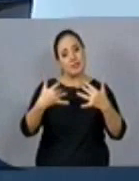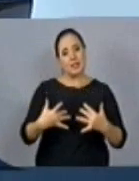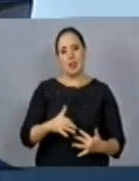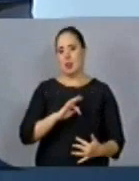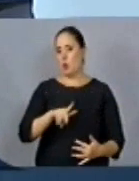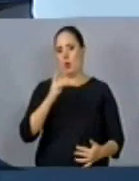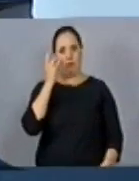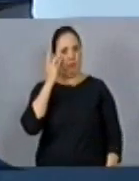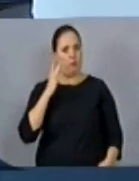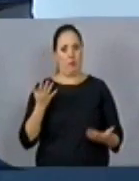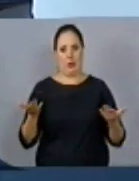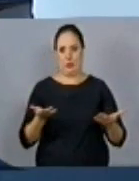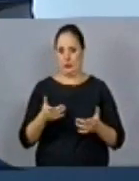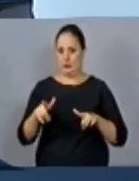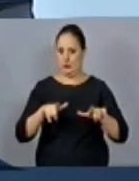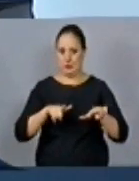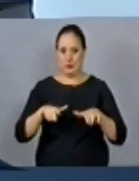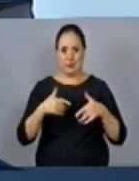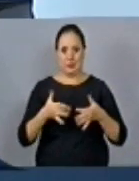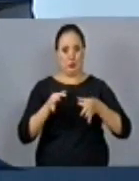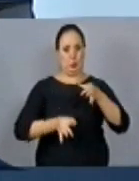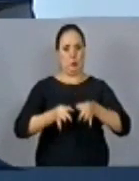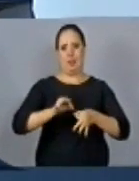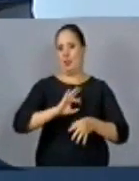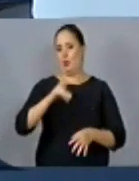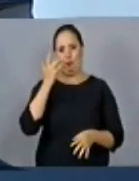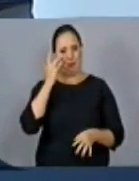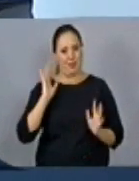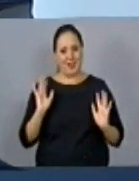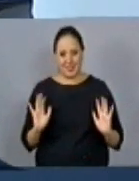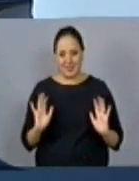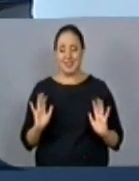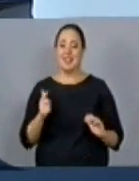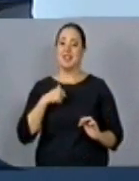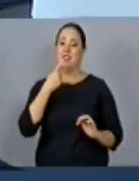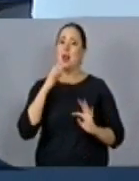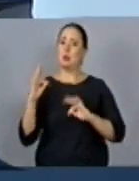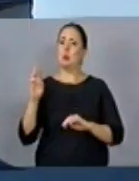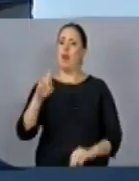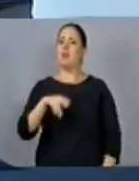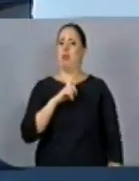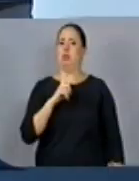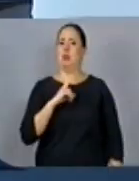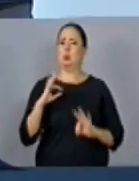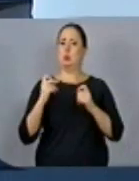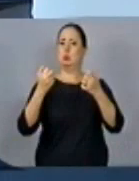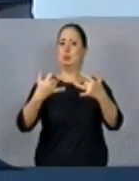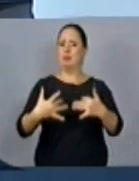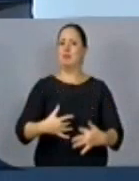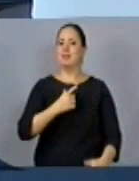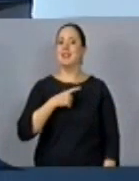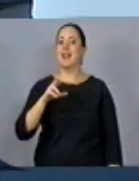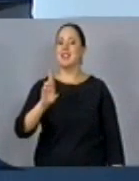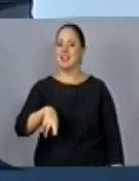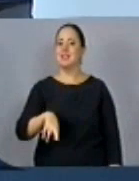não é fácil esse sacerdócio de julgar. Eu poderia até dizer que todos têm razão, todos que aqui expuseram